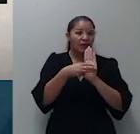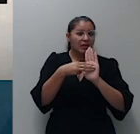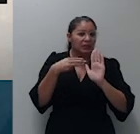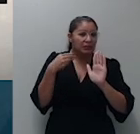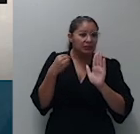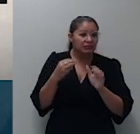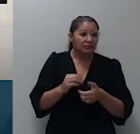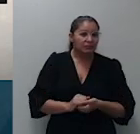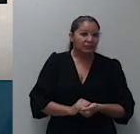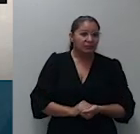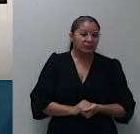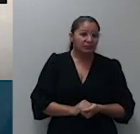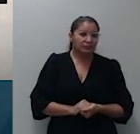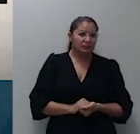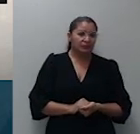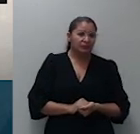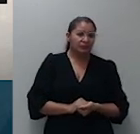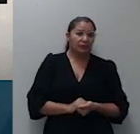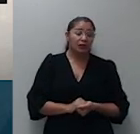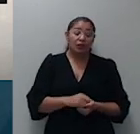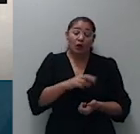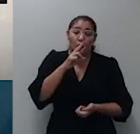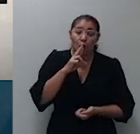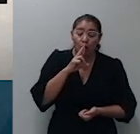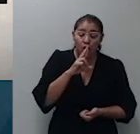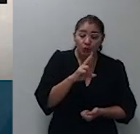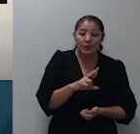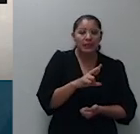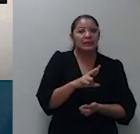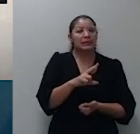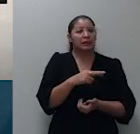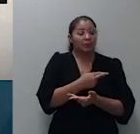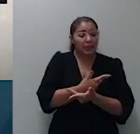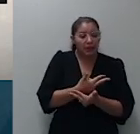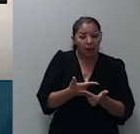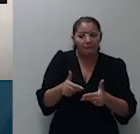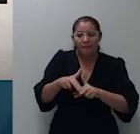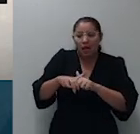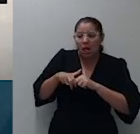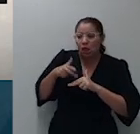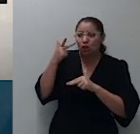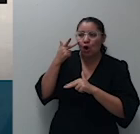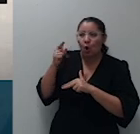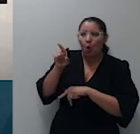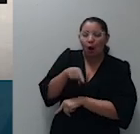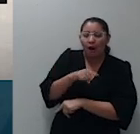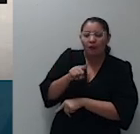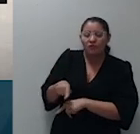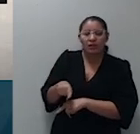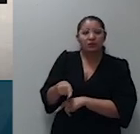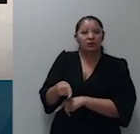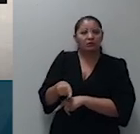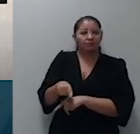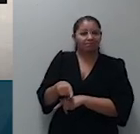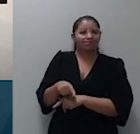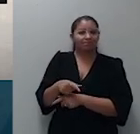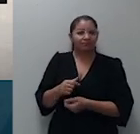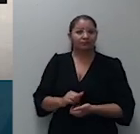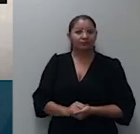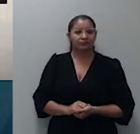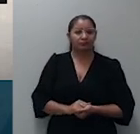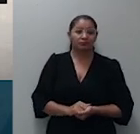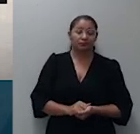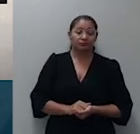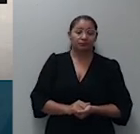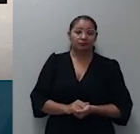e a sentença de liquidação por isso o tribunal diz anula pois viola a coisa julgada e a seguir afirmou ainda